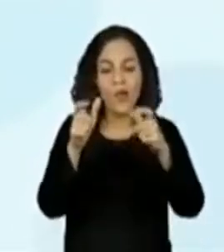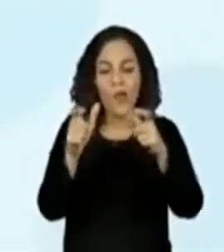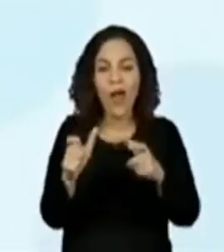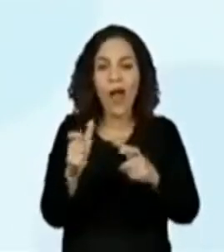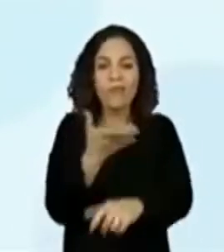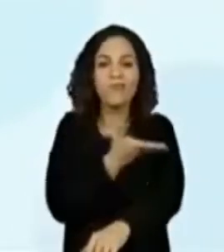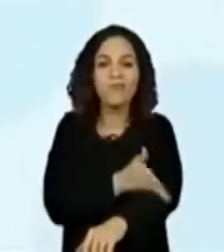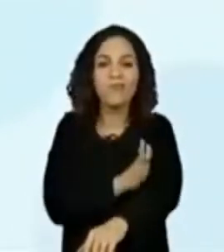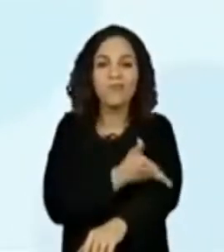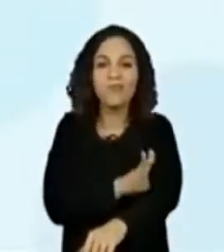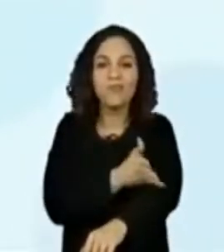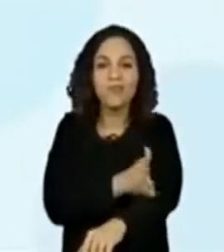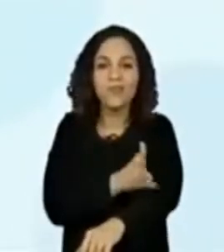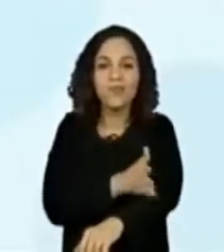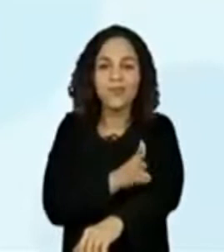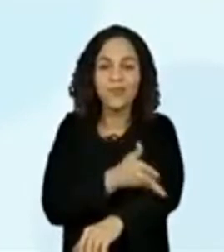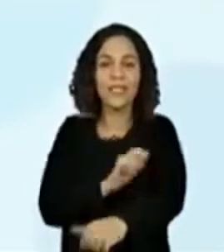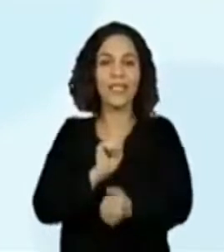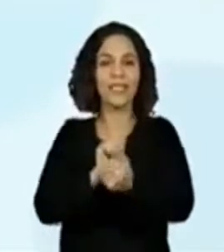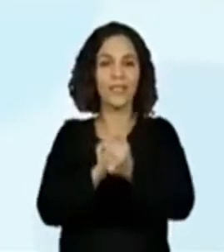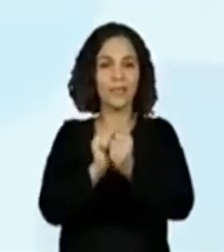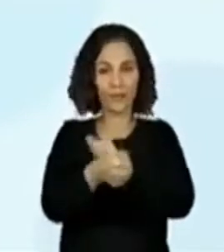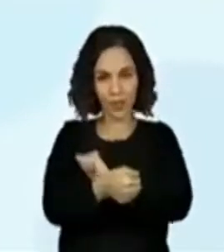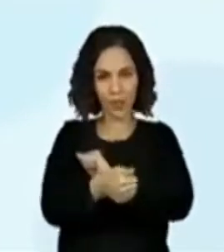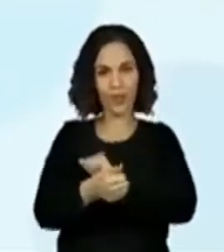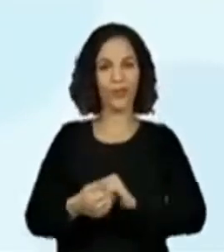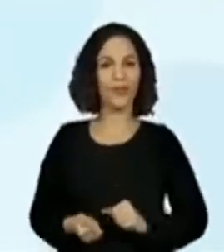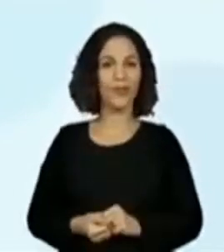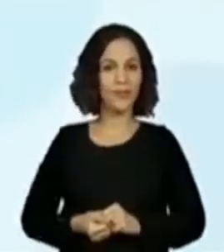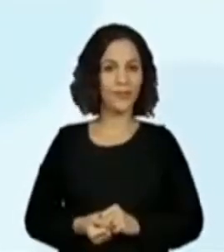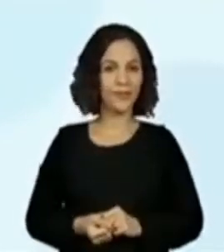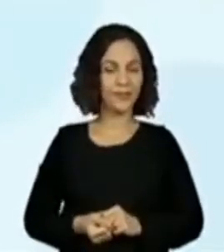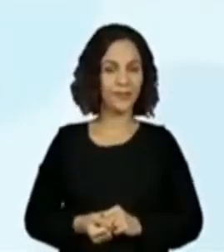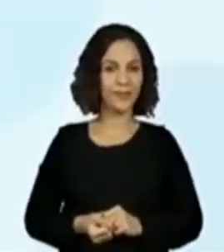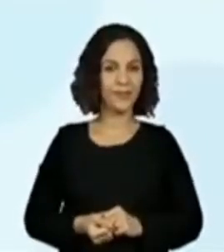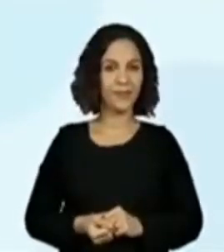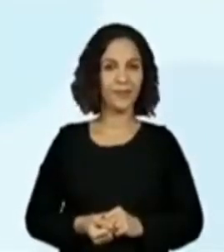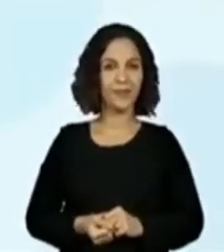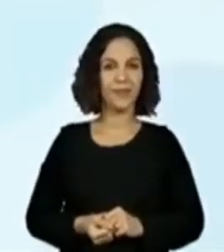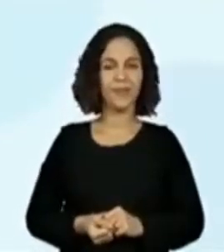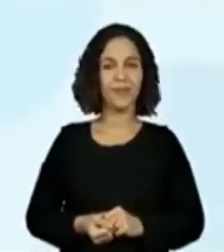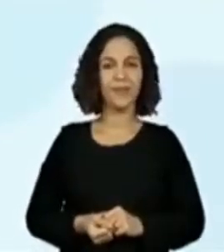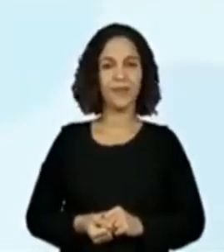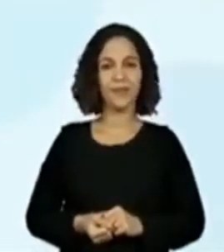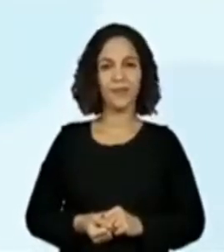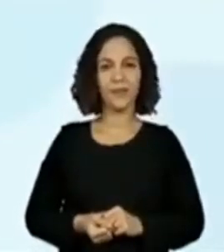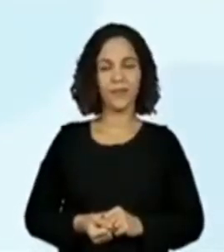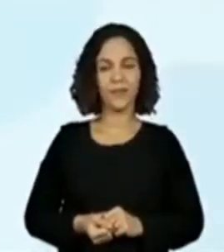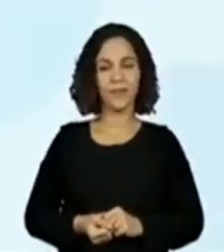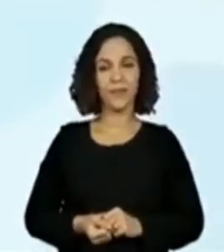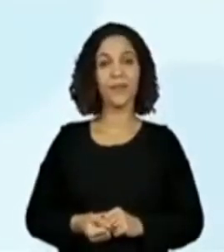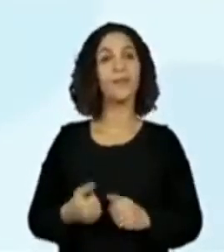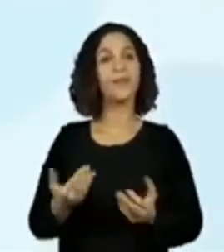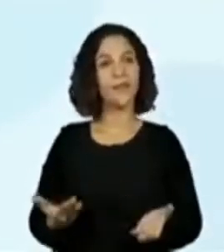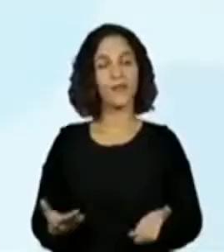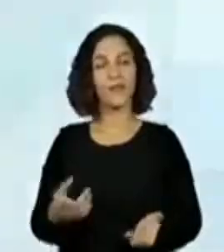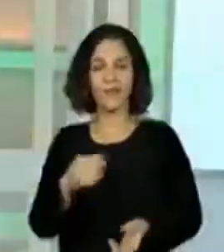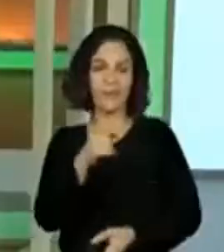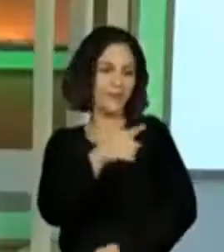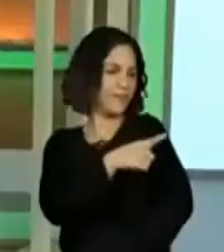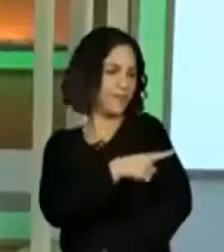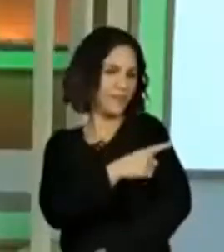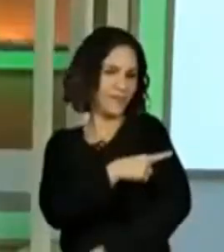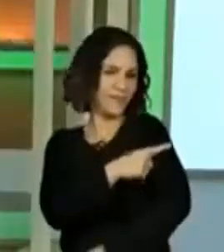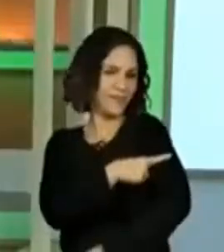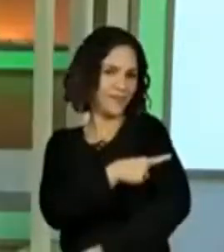Escolinhas de esporte. No primeiro ano, nós